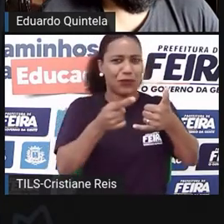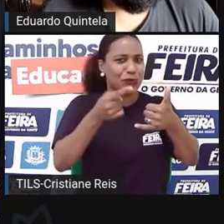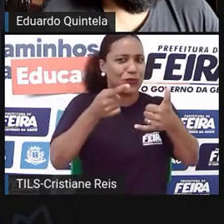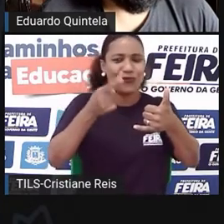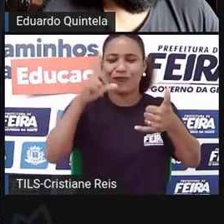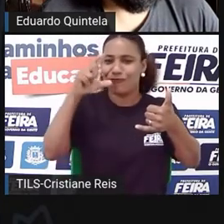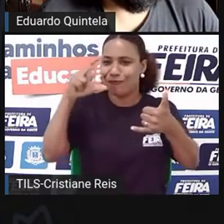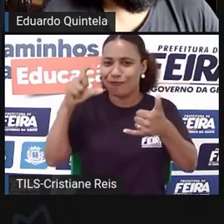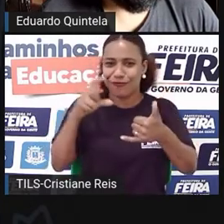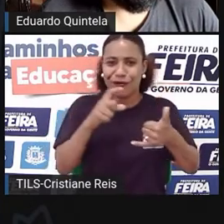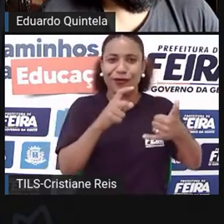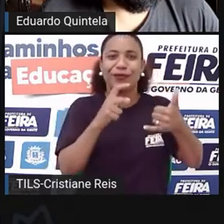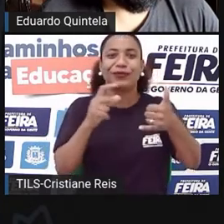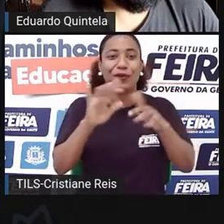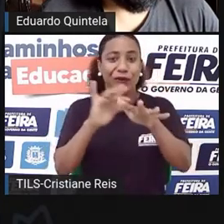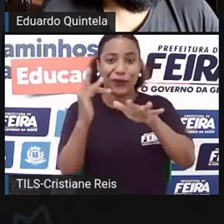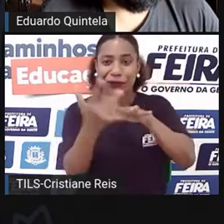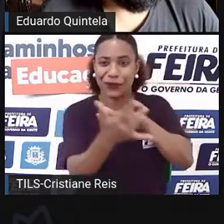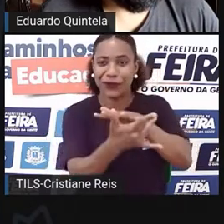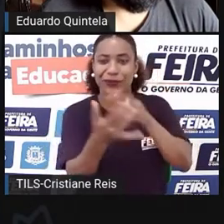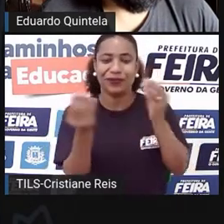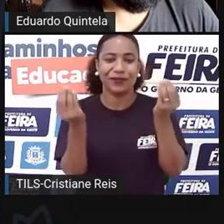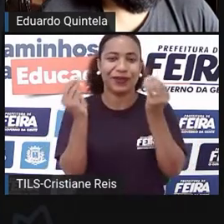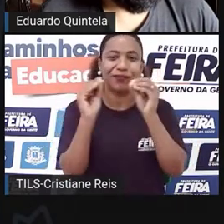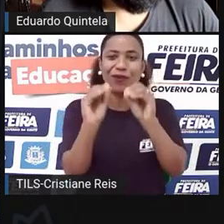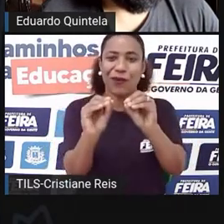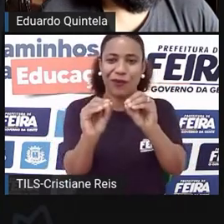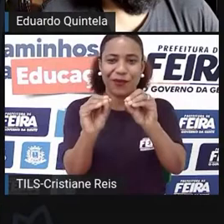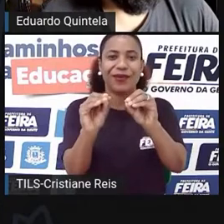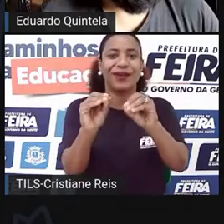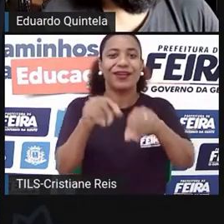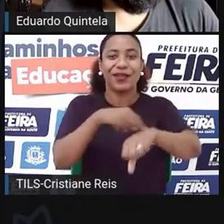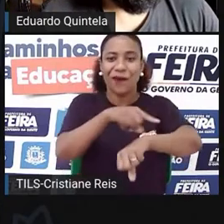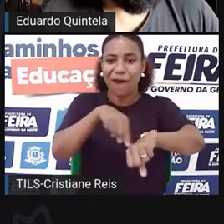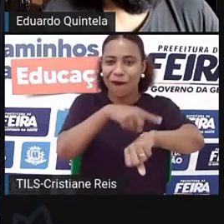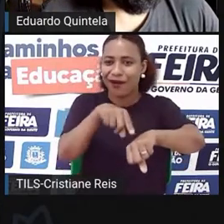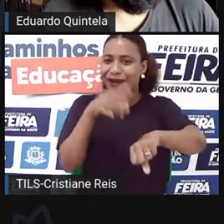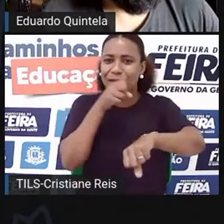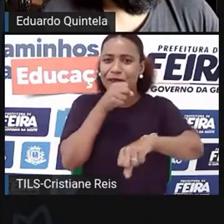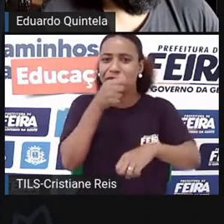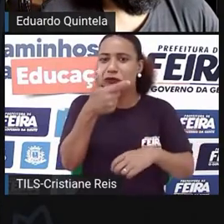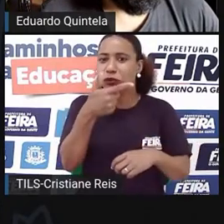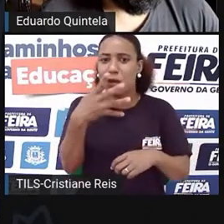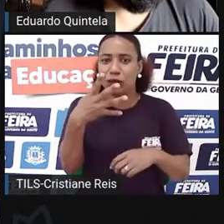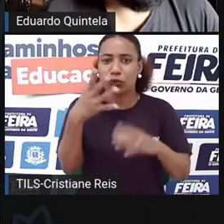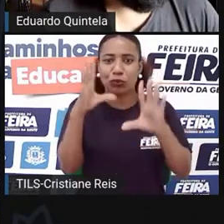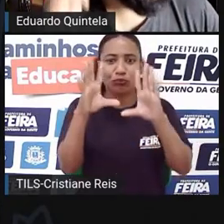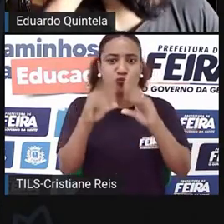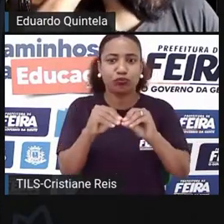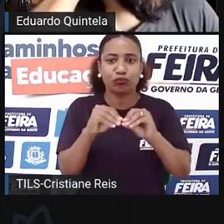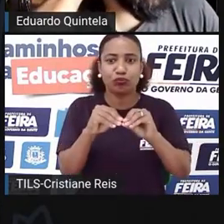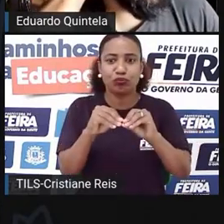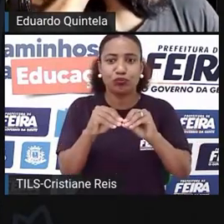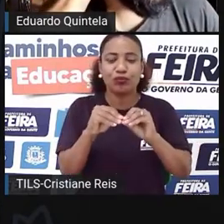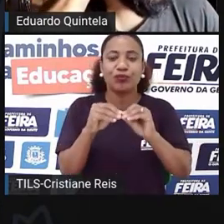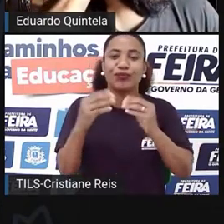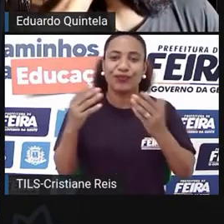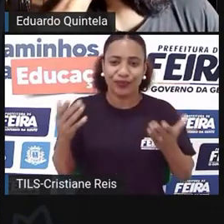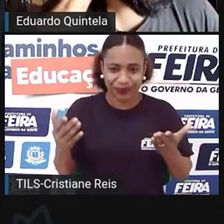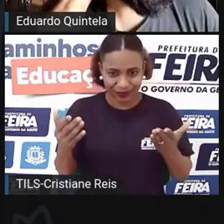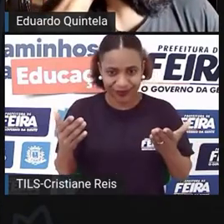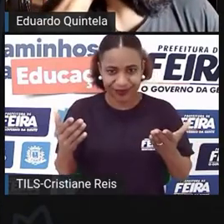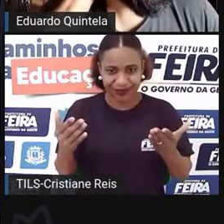elas são postadas e com 24 horas elas somem, por exemplo. a noção da nossa